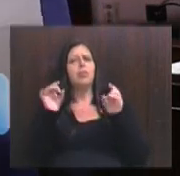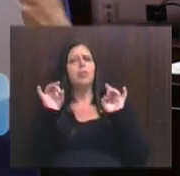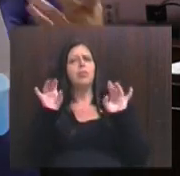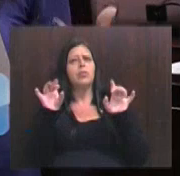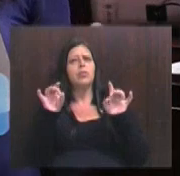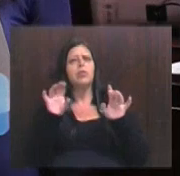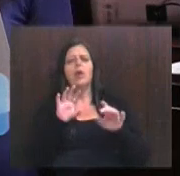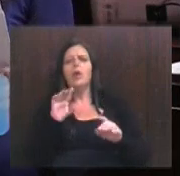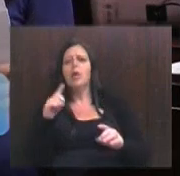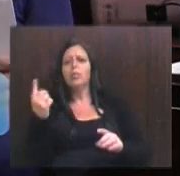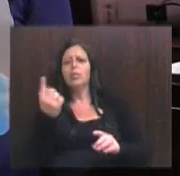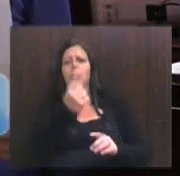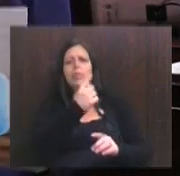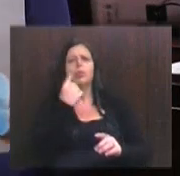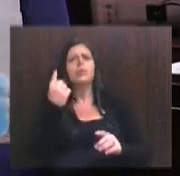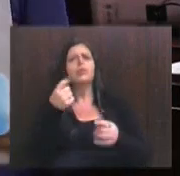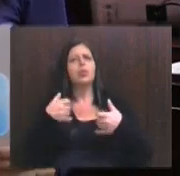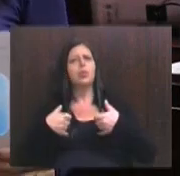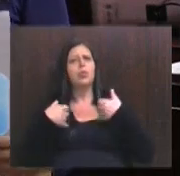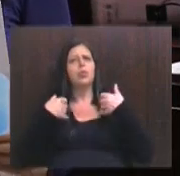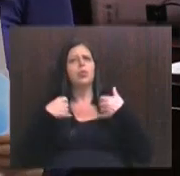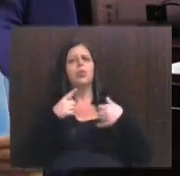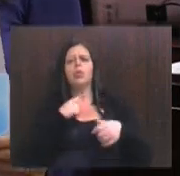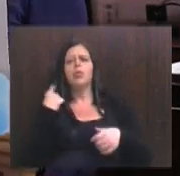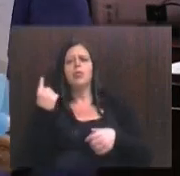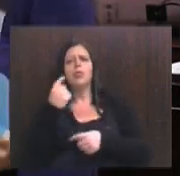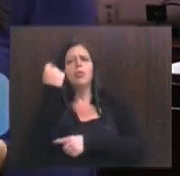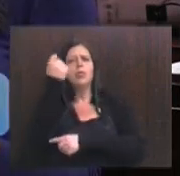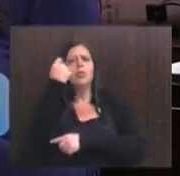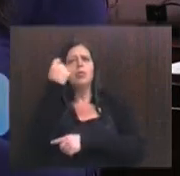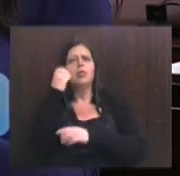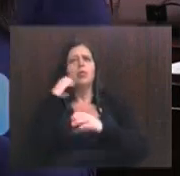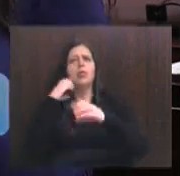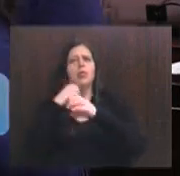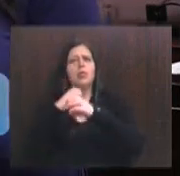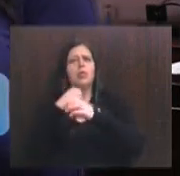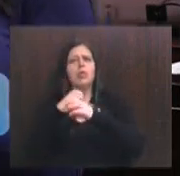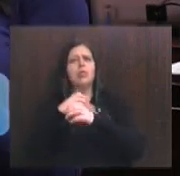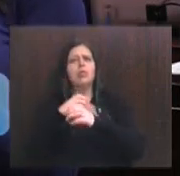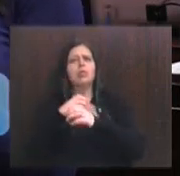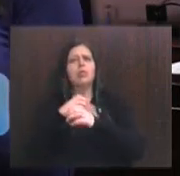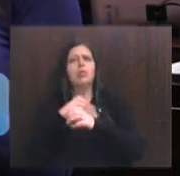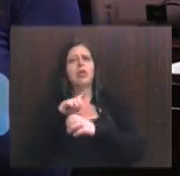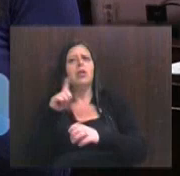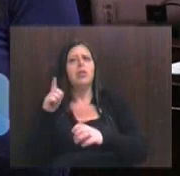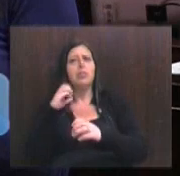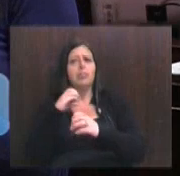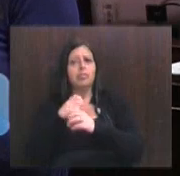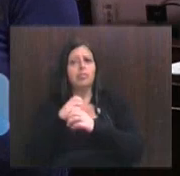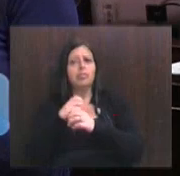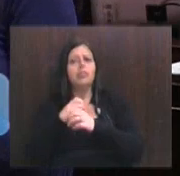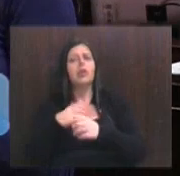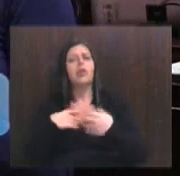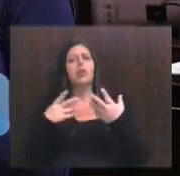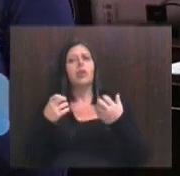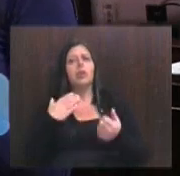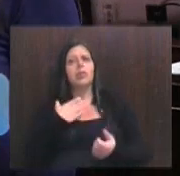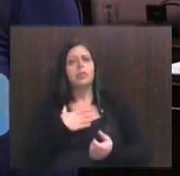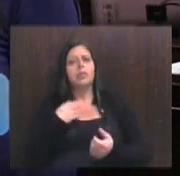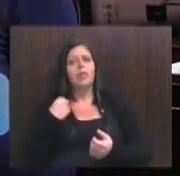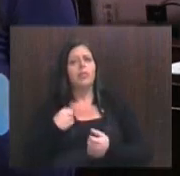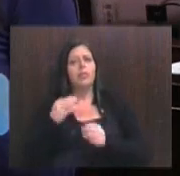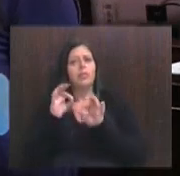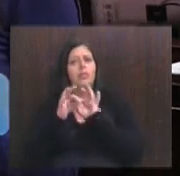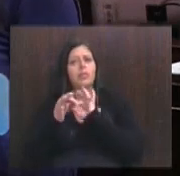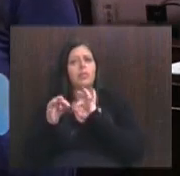a todos vocês e orgulha a todos nós gaúchos, engenheiros e não engenheiros. Então eu quero desejar uma vida